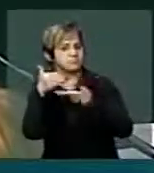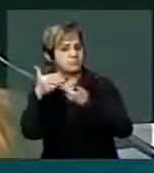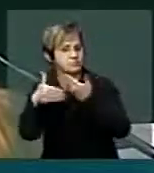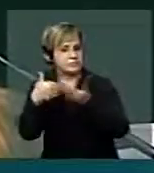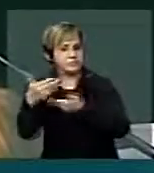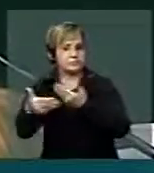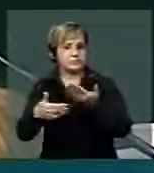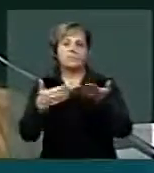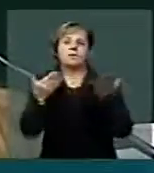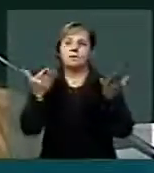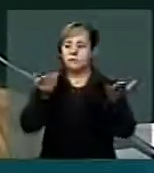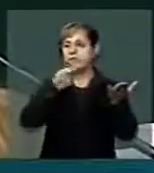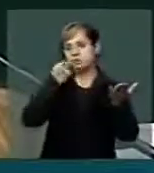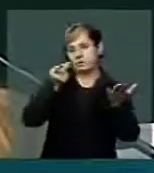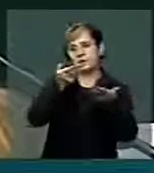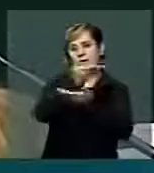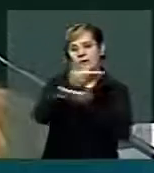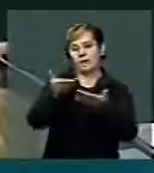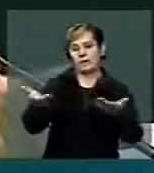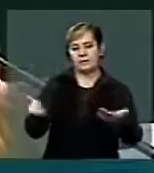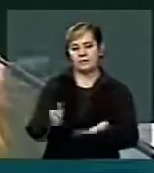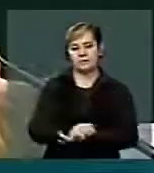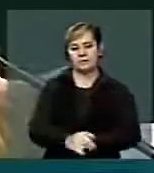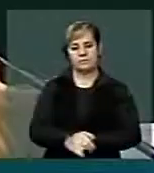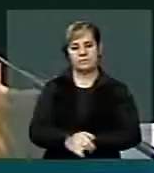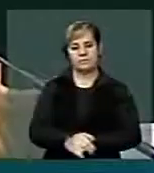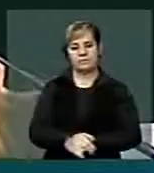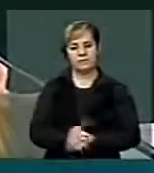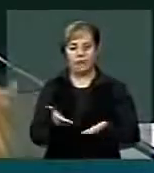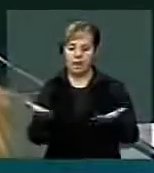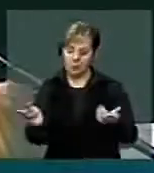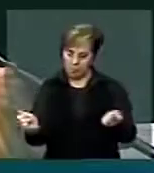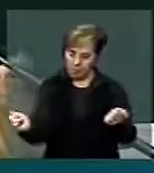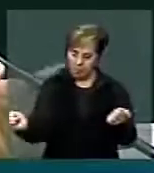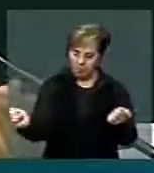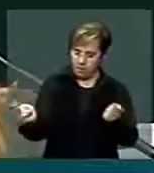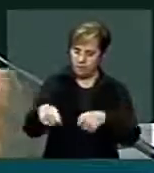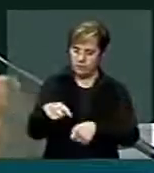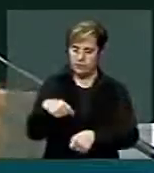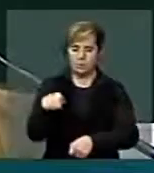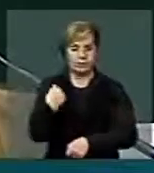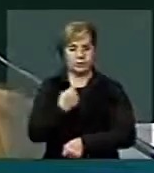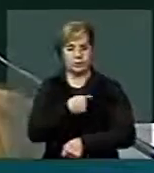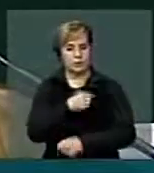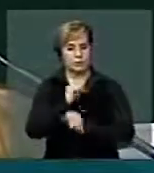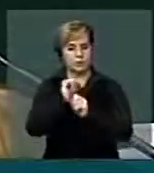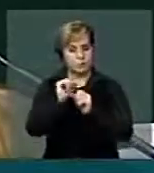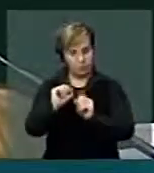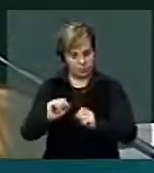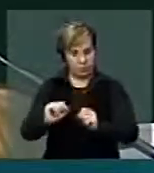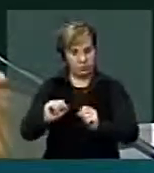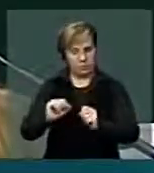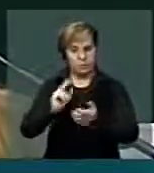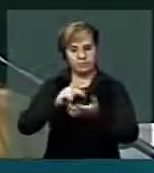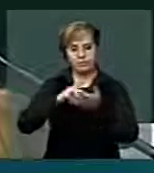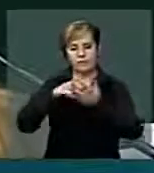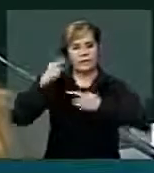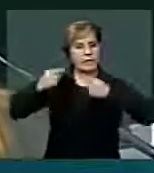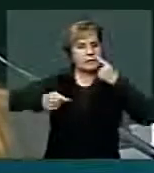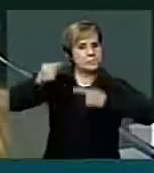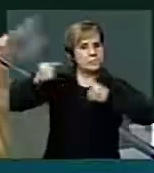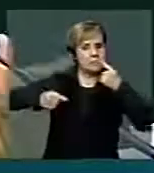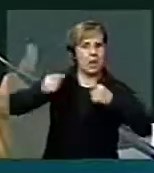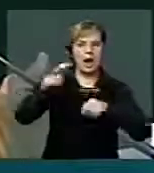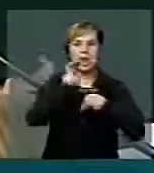fala que está posta aqui. Então, esta possibilidade da gente poder fazer grandes debates nos nossos